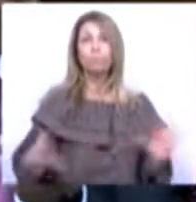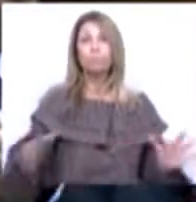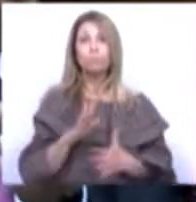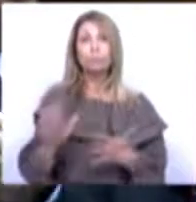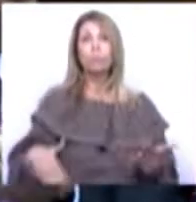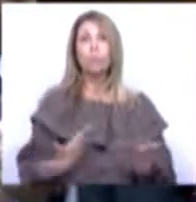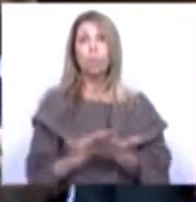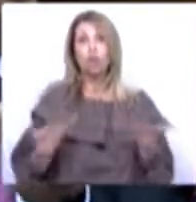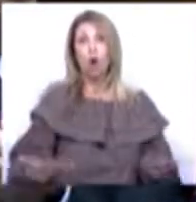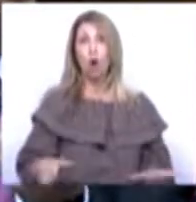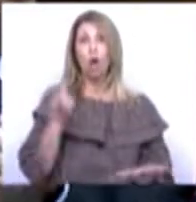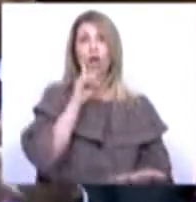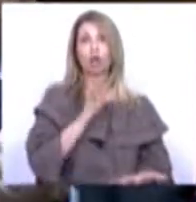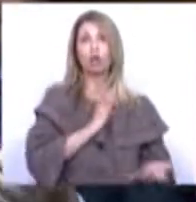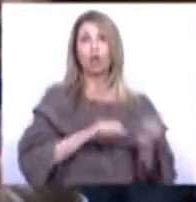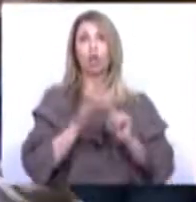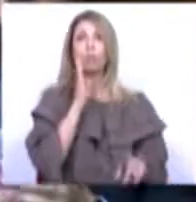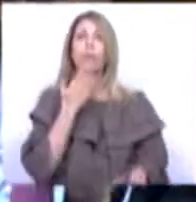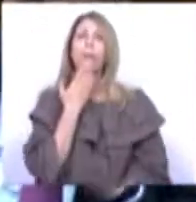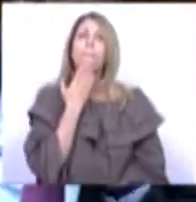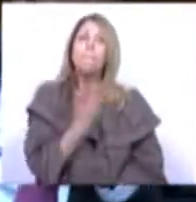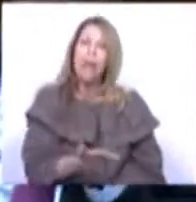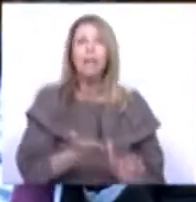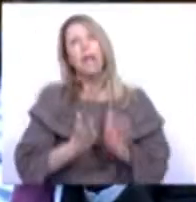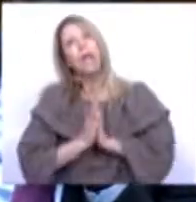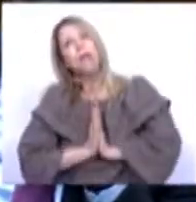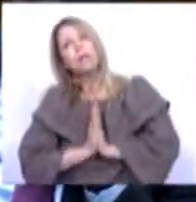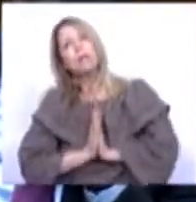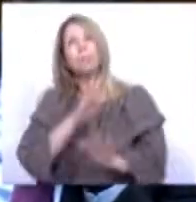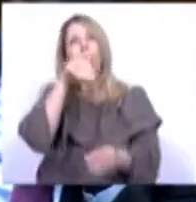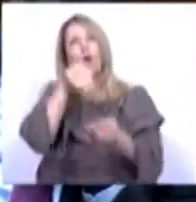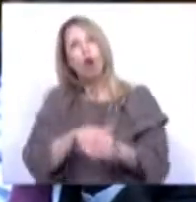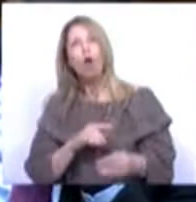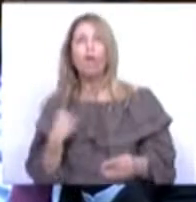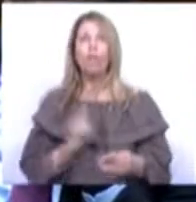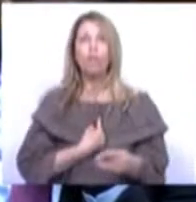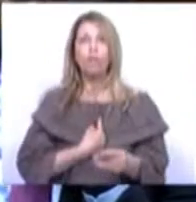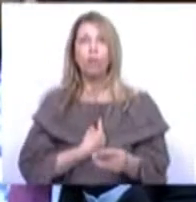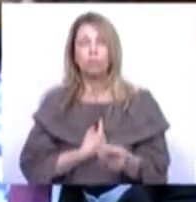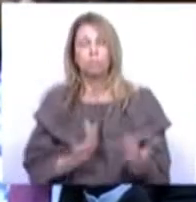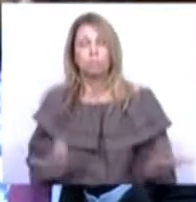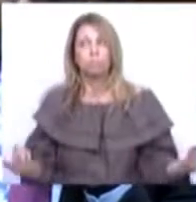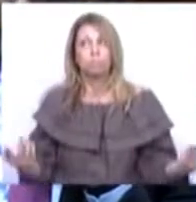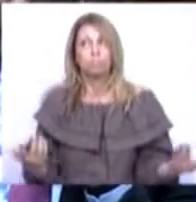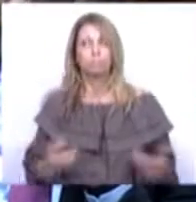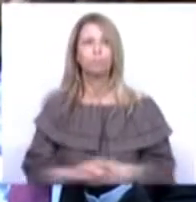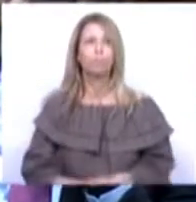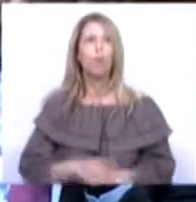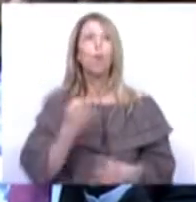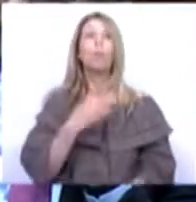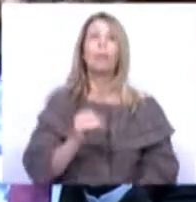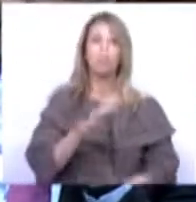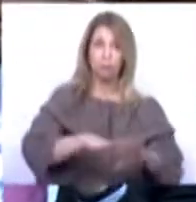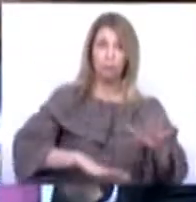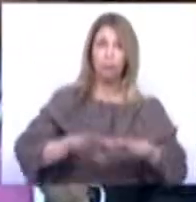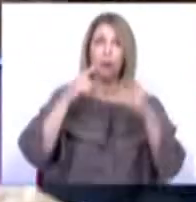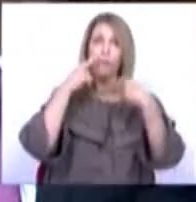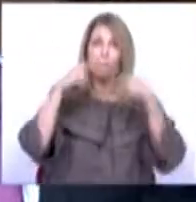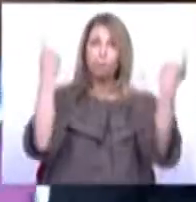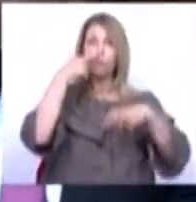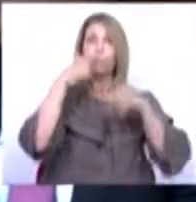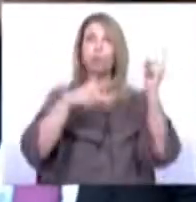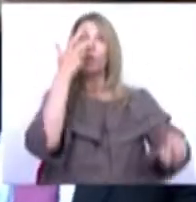a proposta que agora a Sra. Deputada pede tão encarecidamente para votarmos. O Partido Socialista faz e demonstra aos